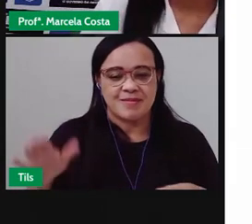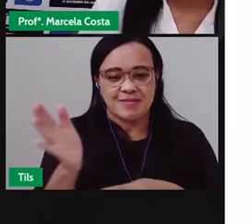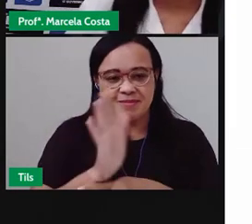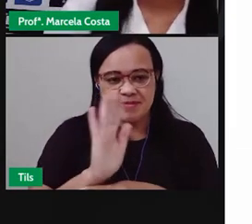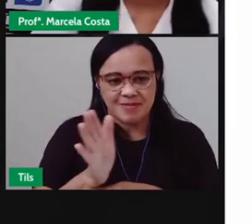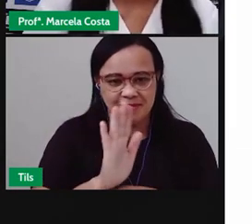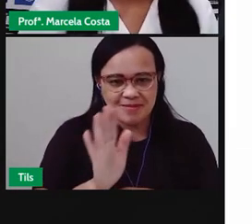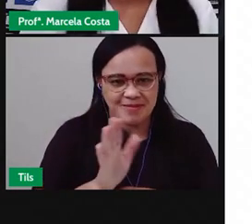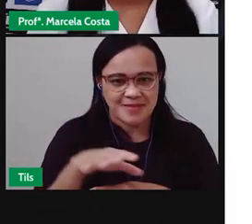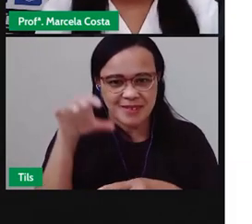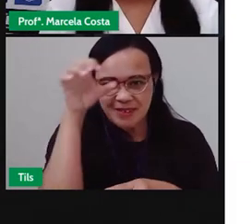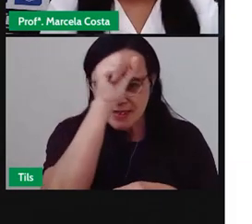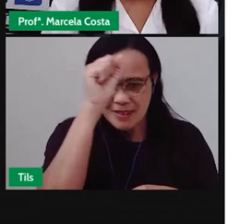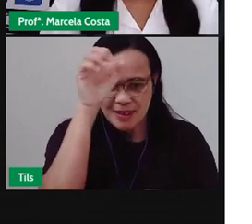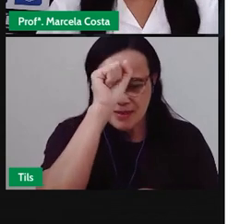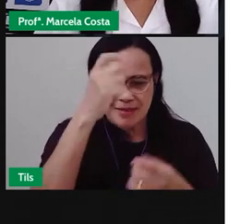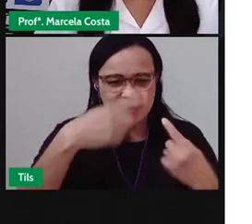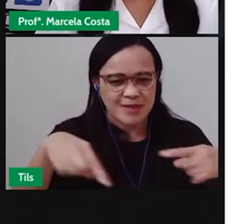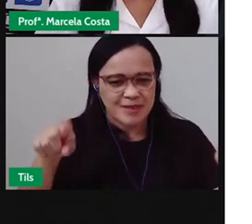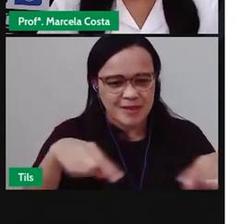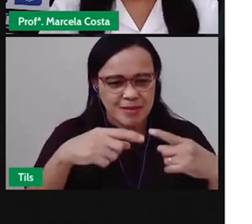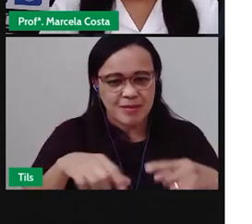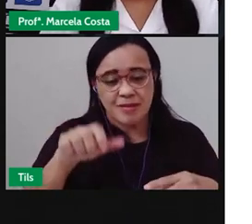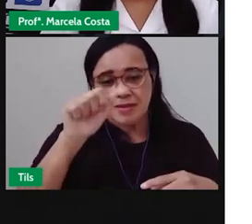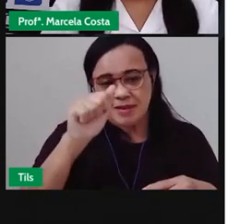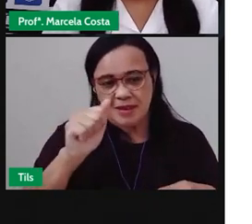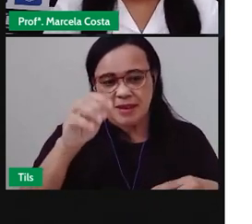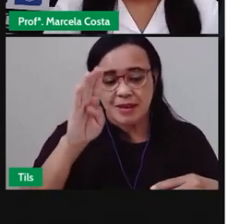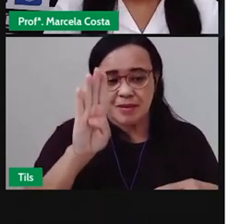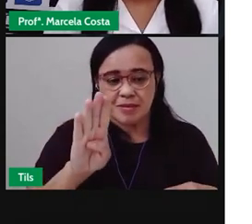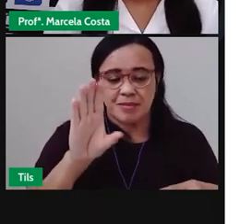Já aprenderam aí a música ABC do sertão?